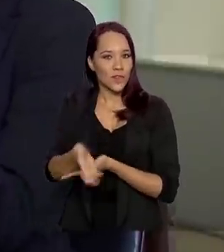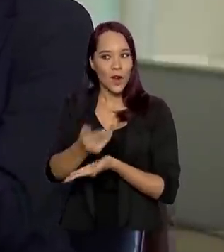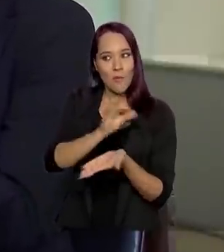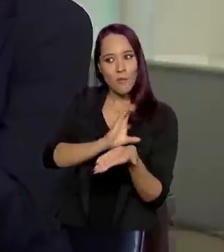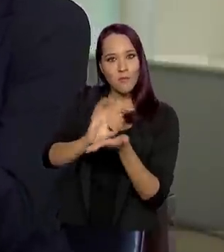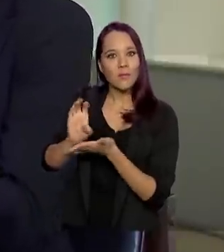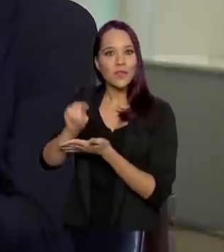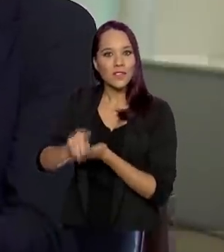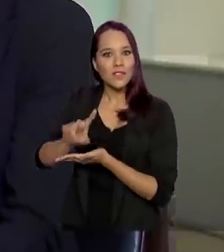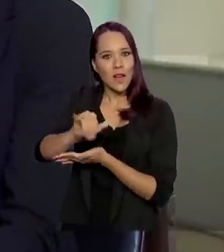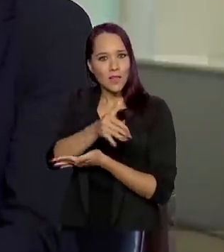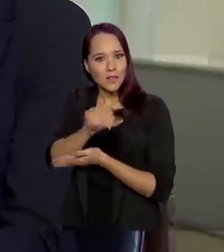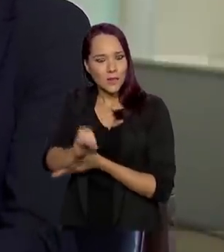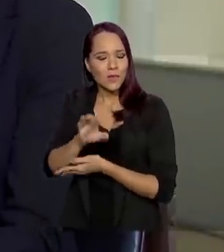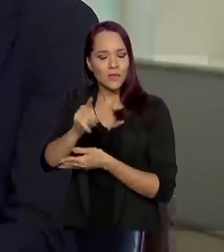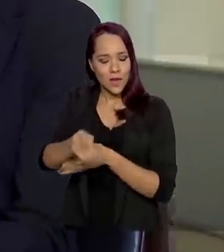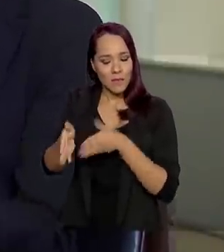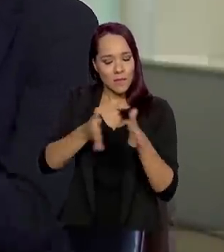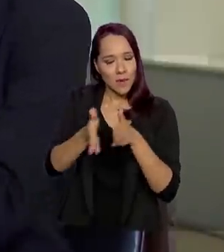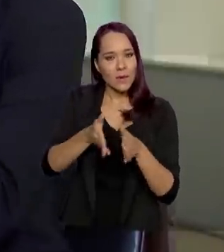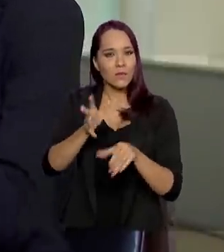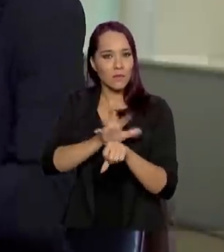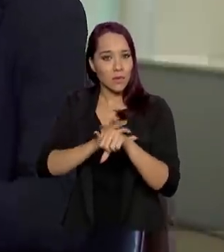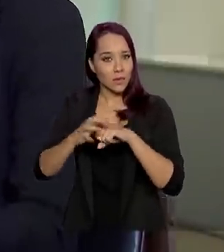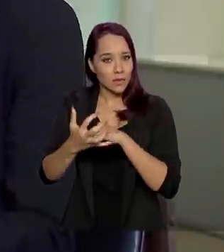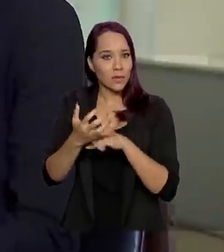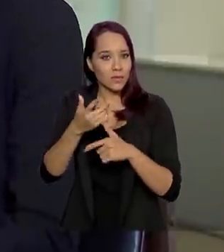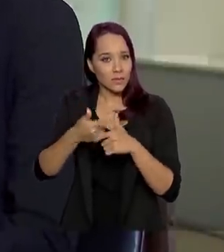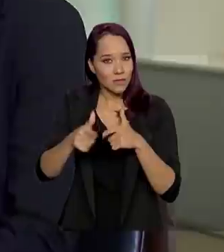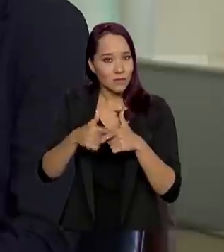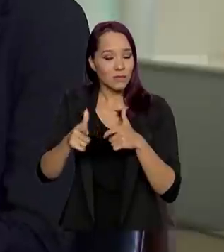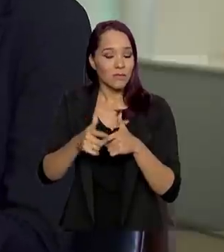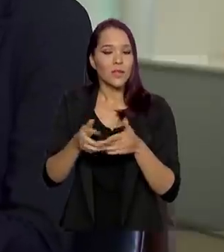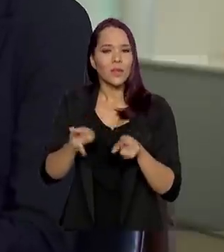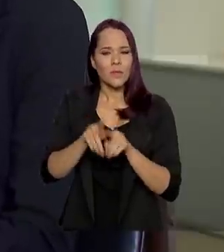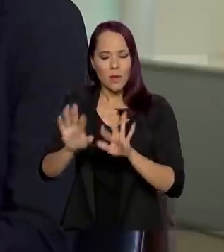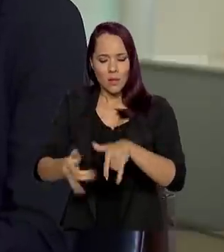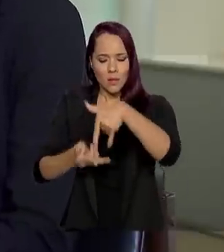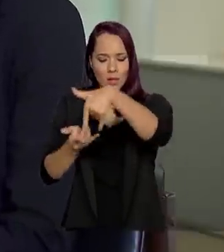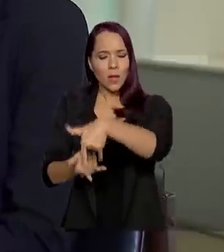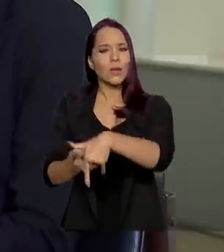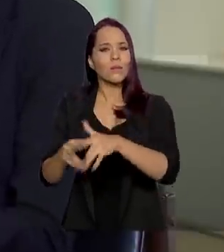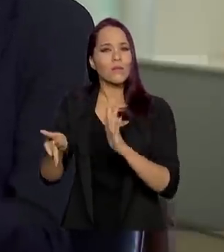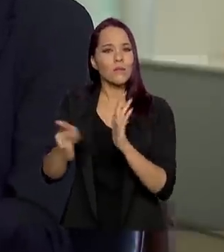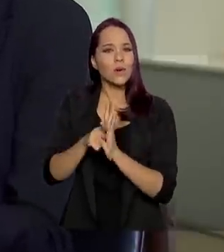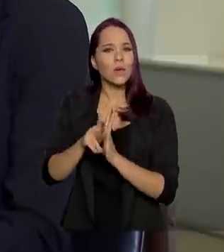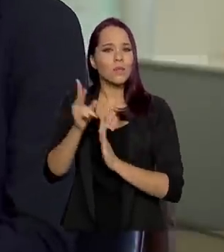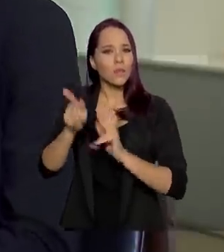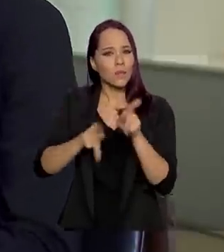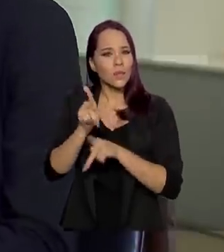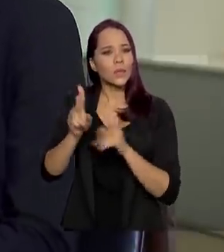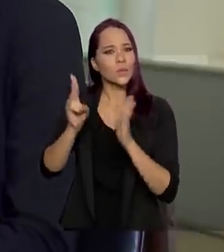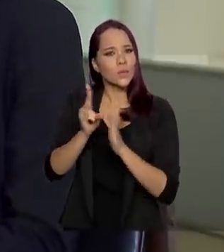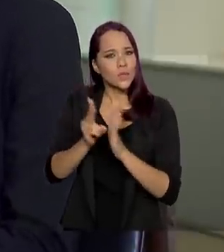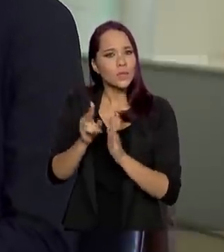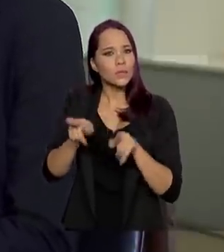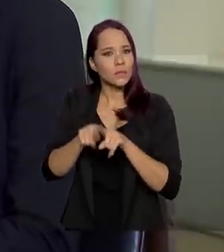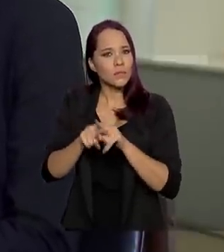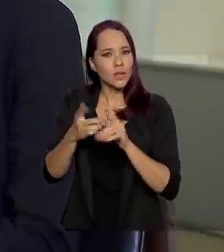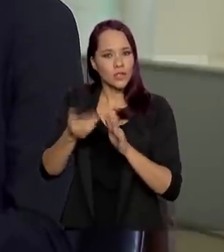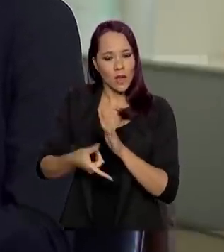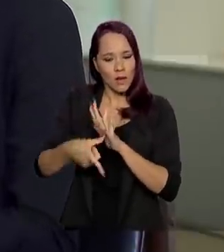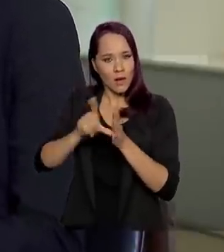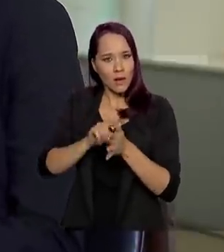serem feitas durante a pandemia. Além dos leitos dedicados à população indígena, antecipação da vacinação